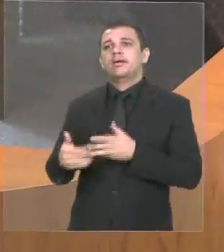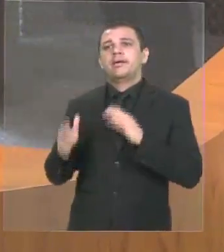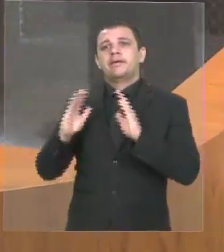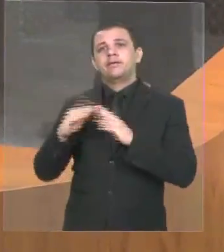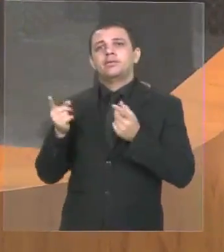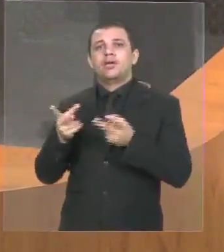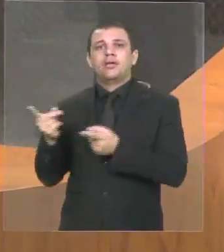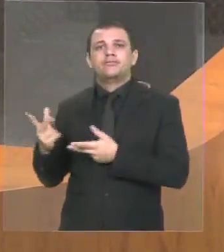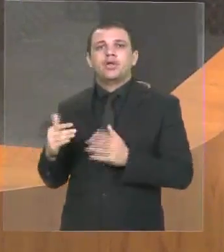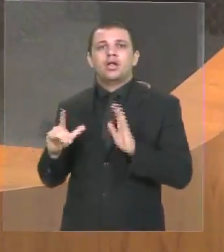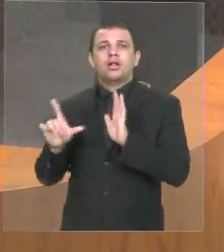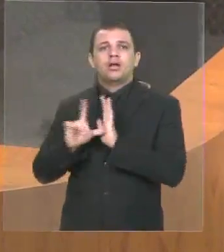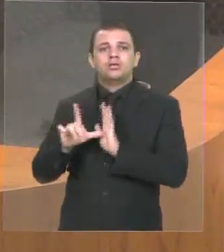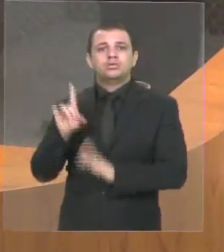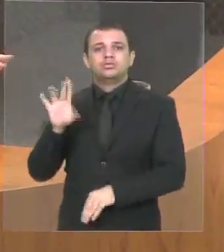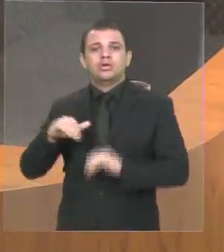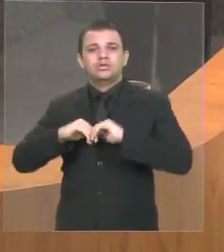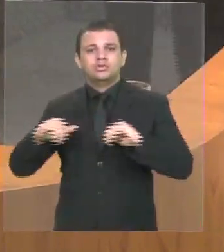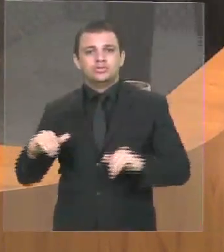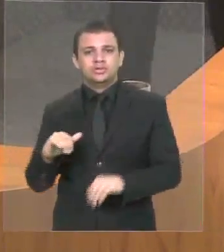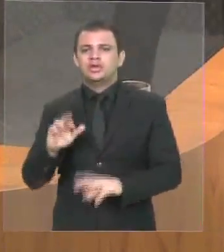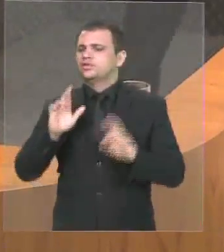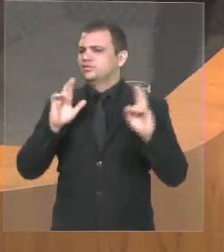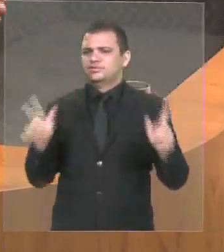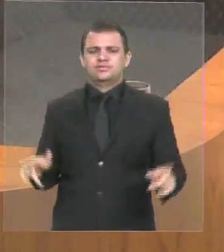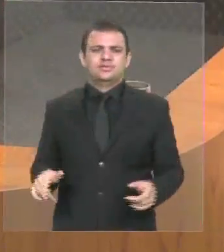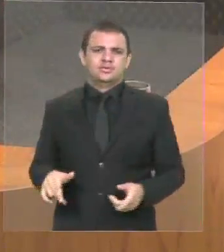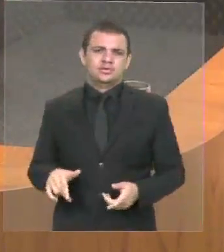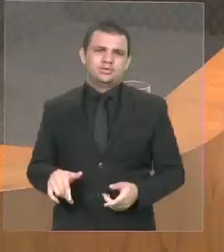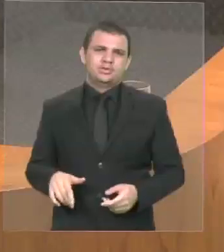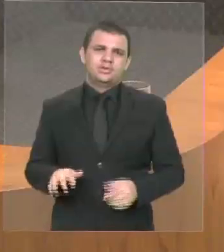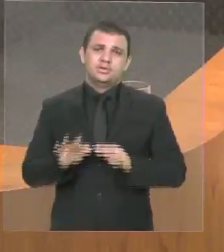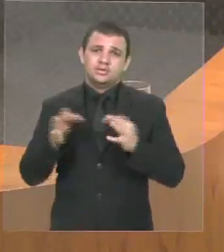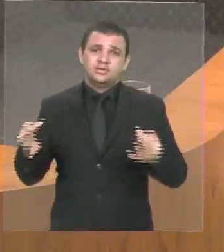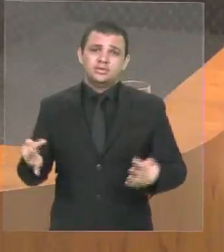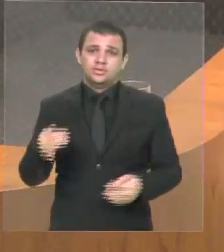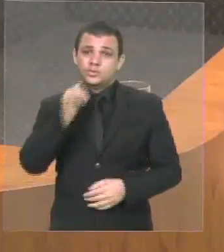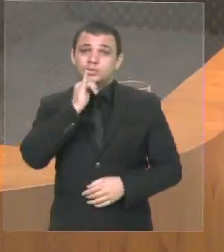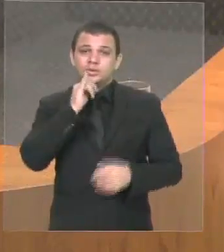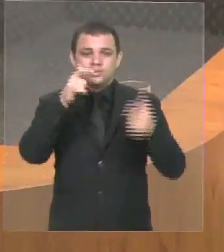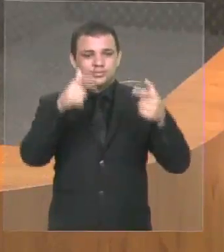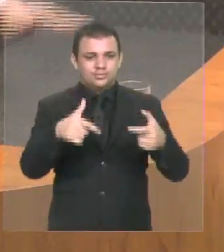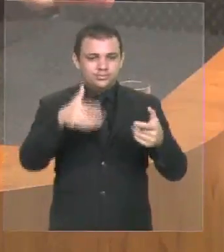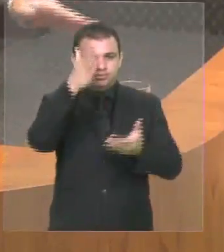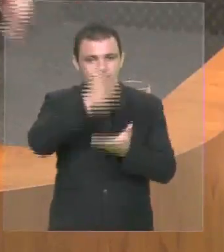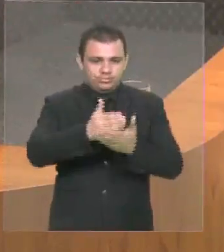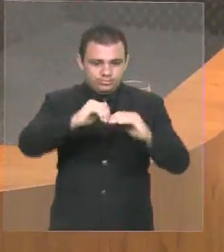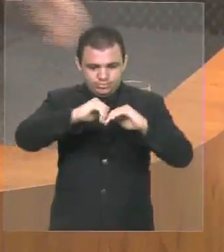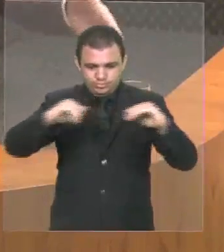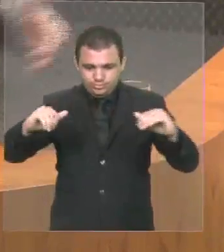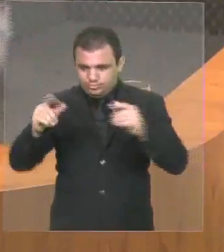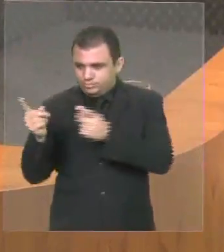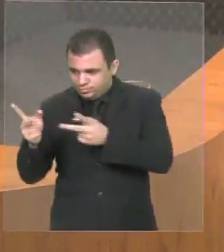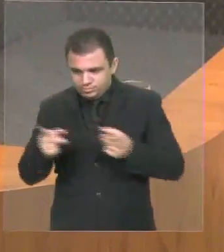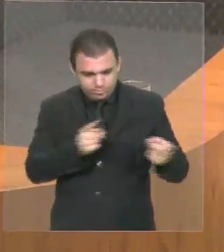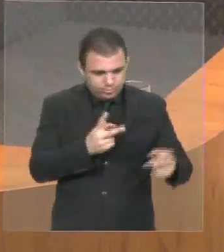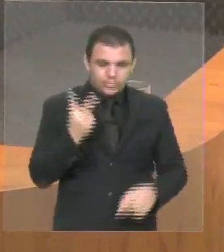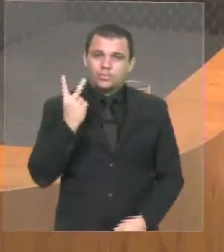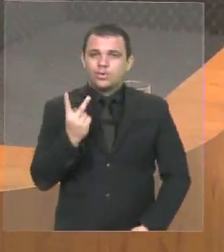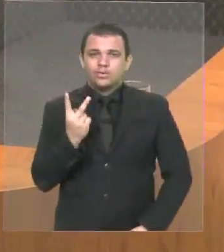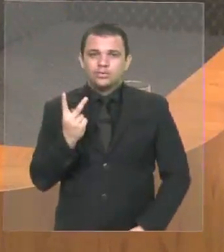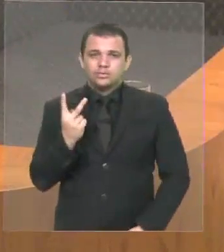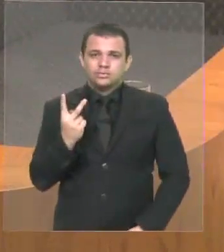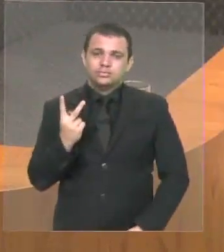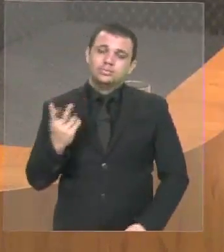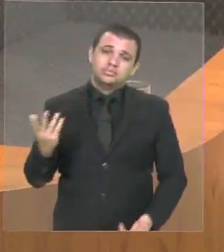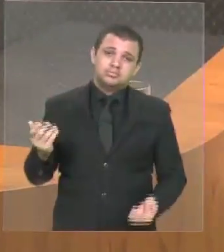uma quitanda em duas. É muito diferente esse debate, é simples. Você pega uma quitanda, bota uma parede no meio, Aí você realmente dividiu